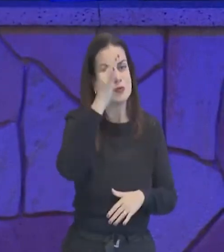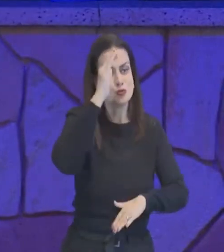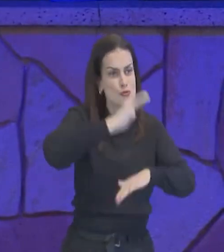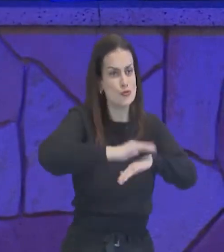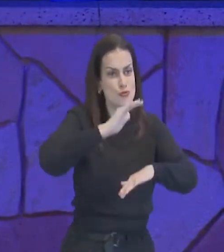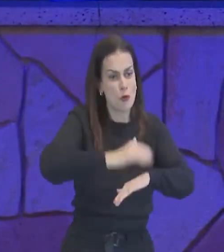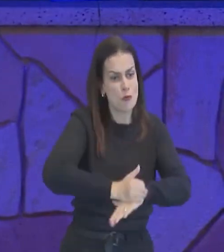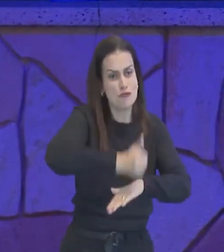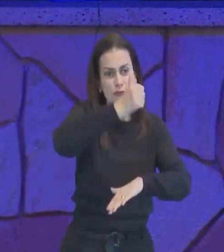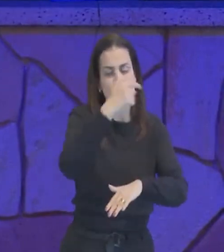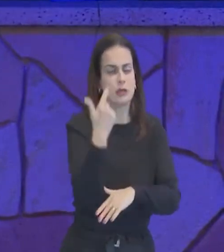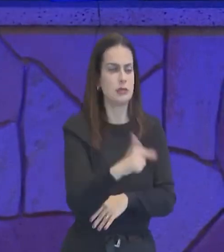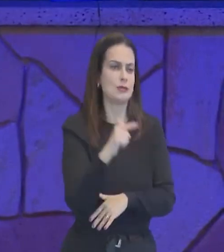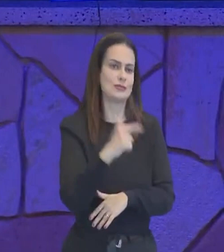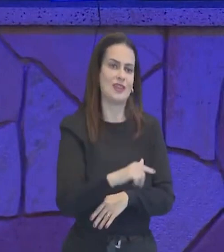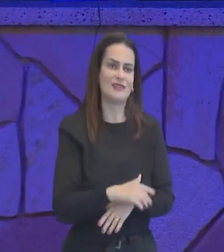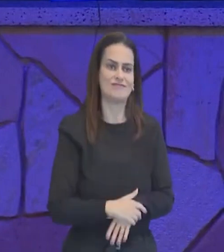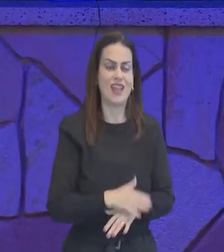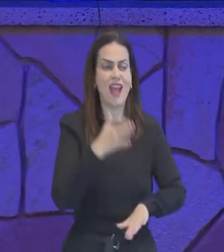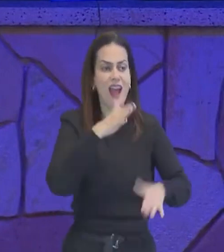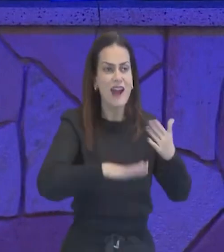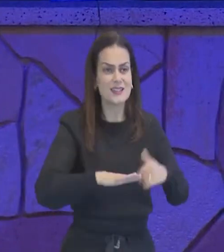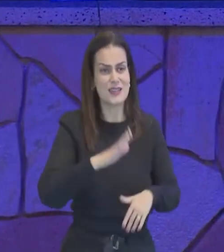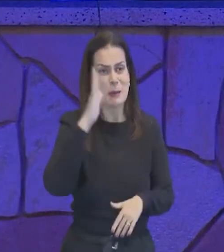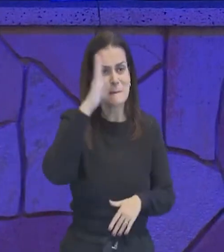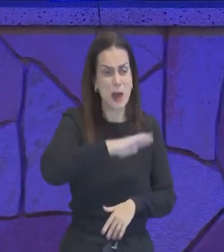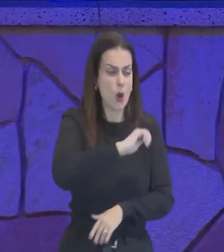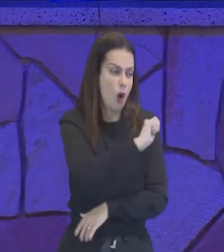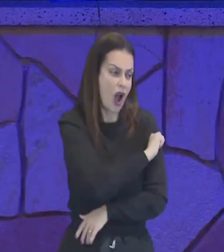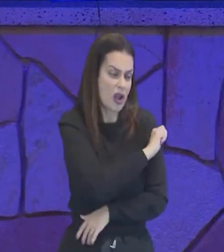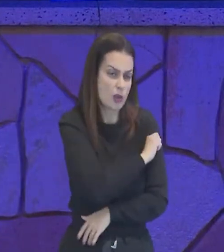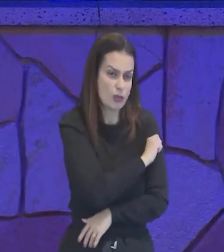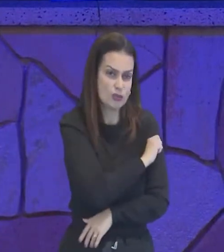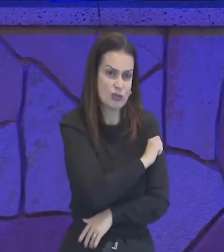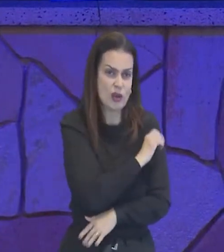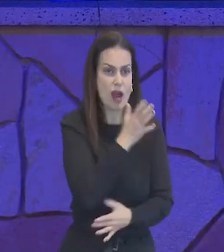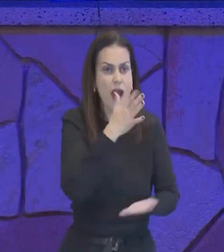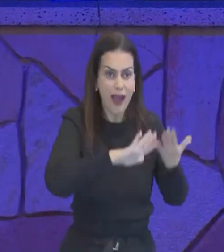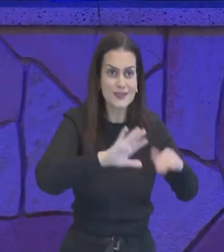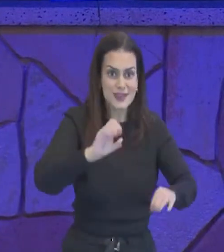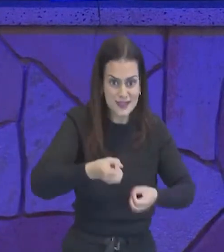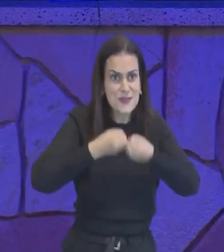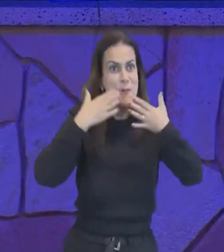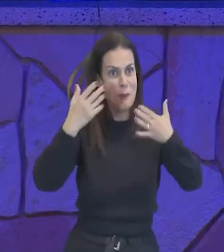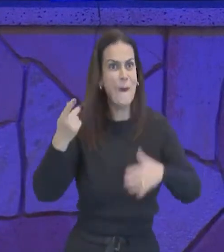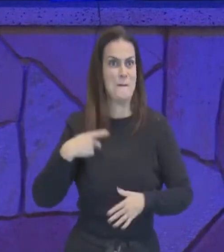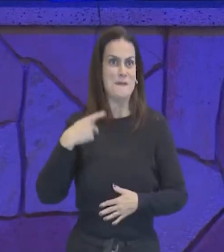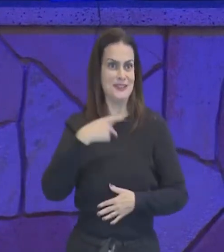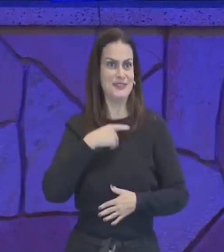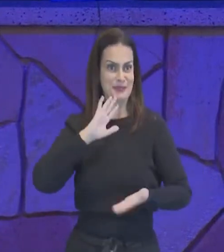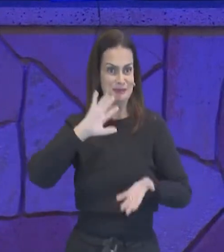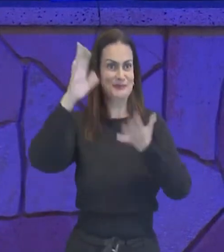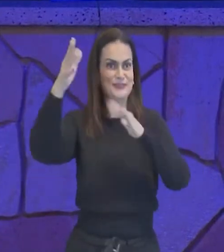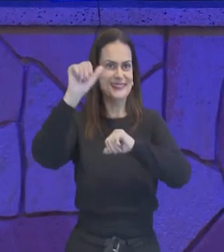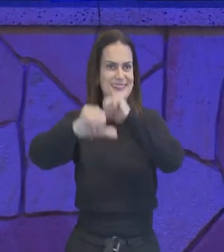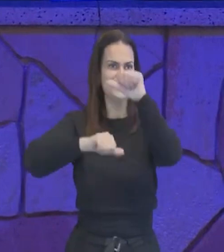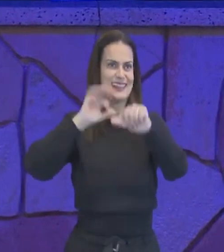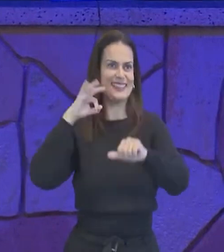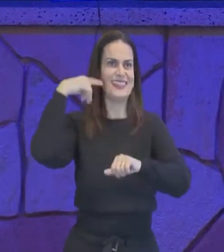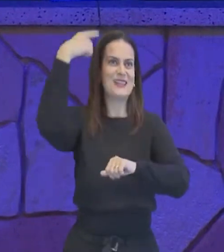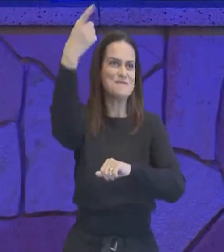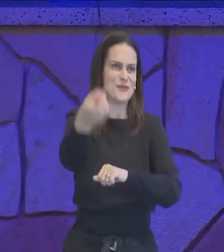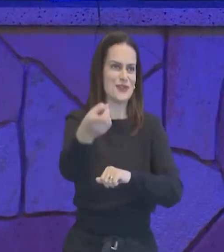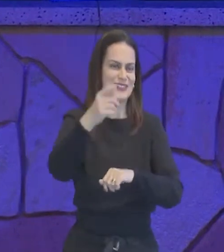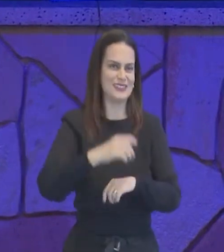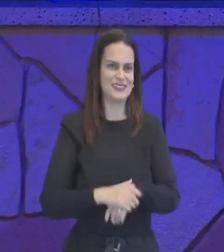como às vezes um mau seminarista, não quer dizer necessariamente, que ele vai ser um mau pastor, não, às vezes ele